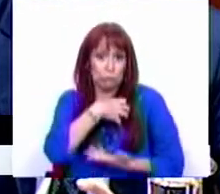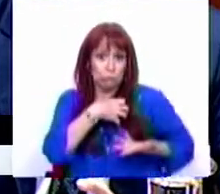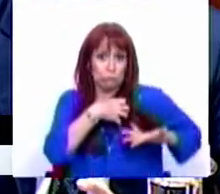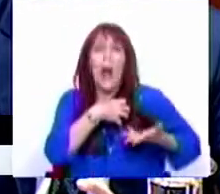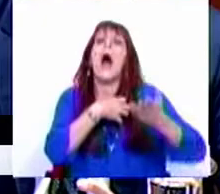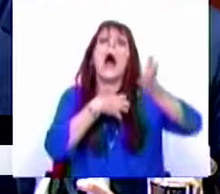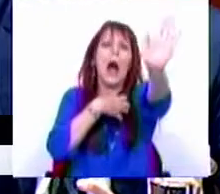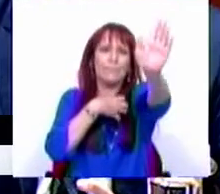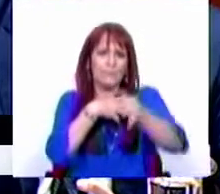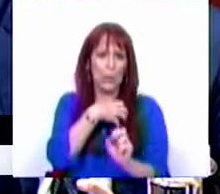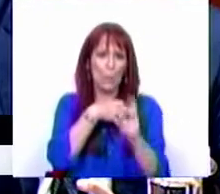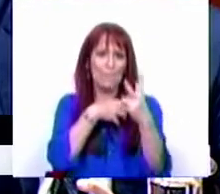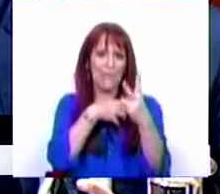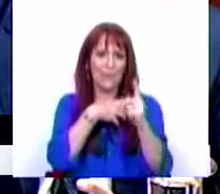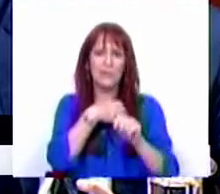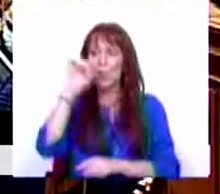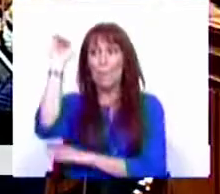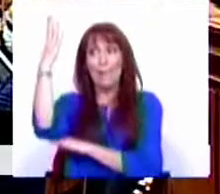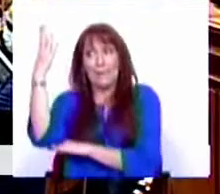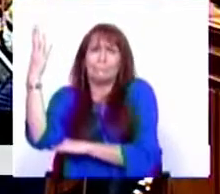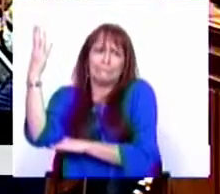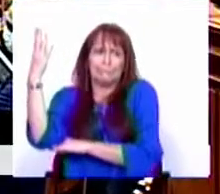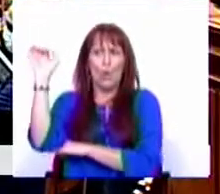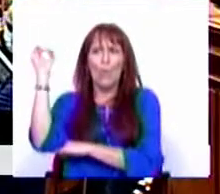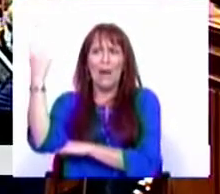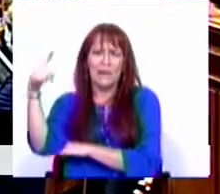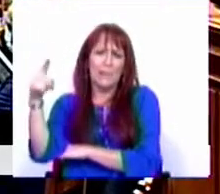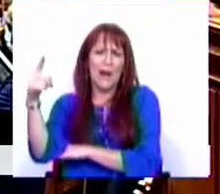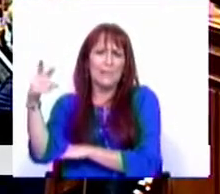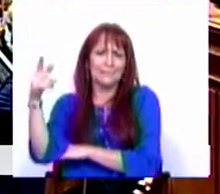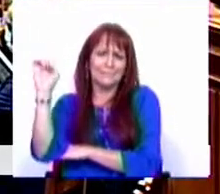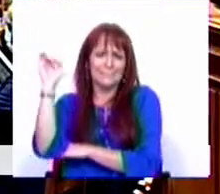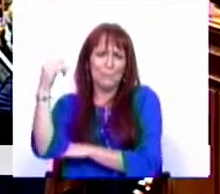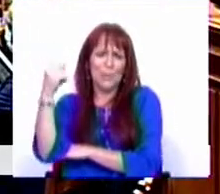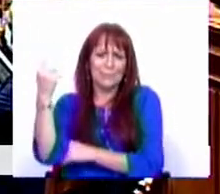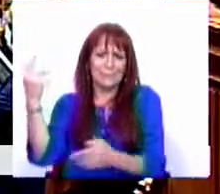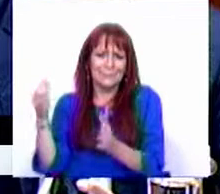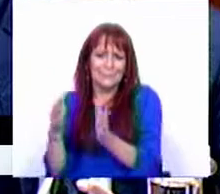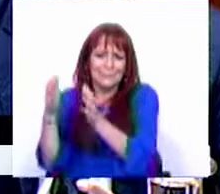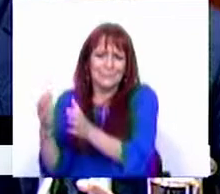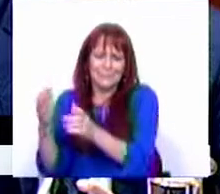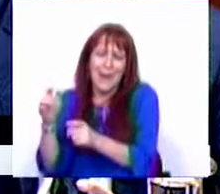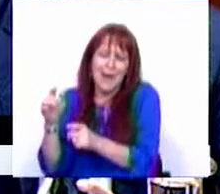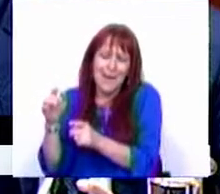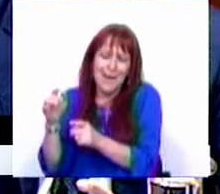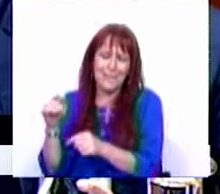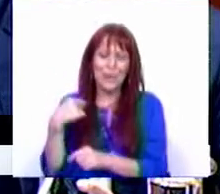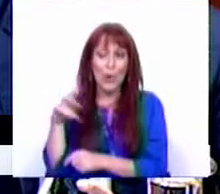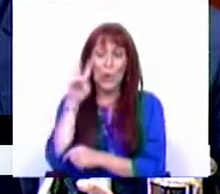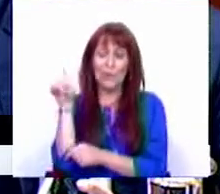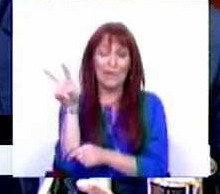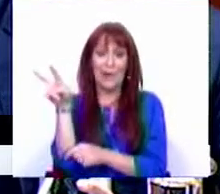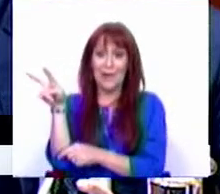Ah, o PEV, foi o PAN, mas o PAN também tem, aqui houve um lápis, eu estava a olhar para